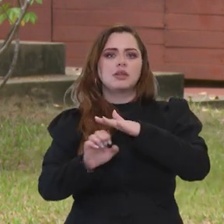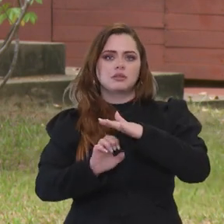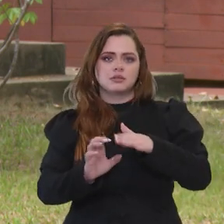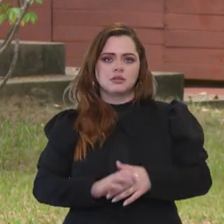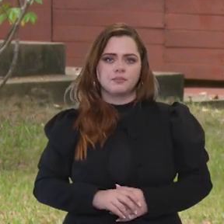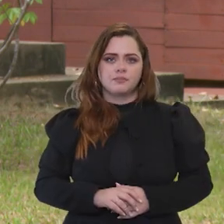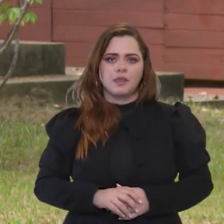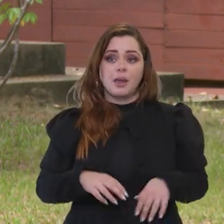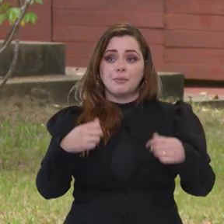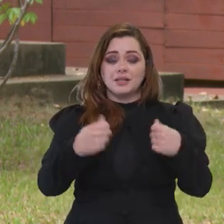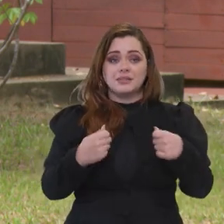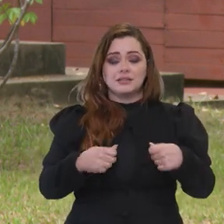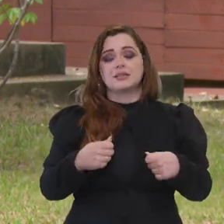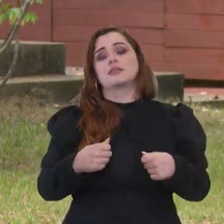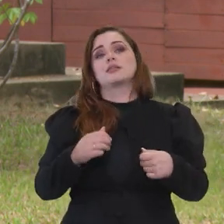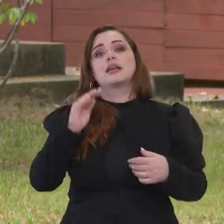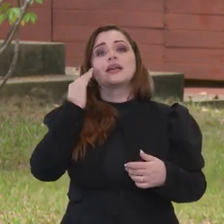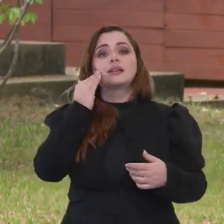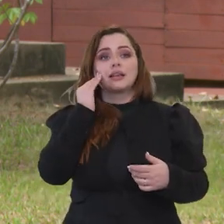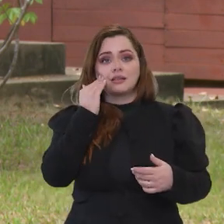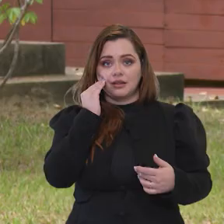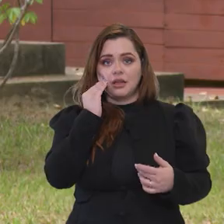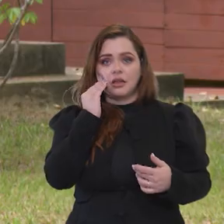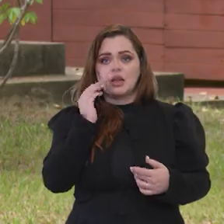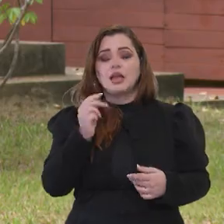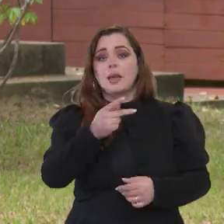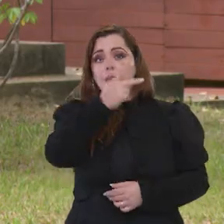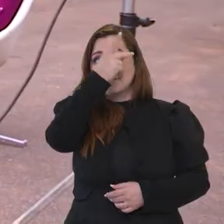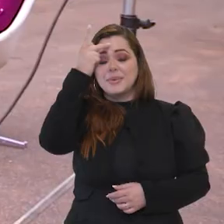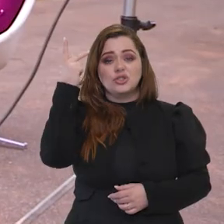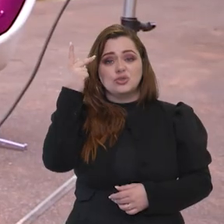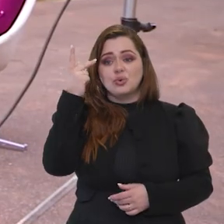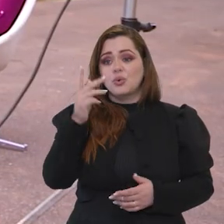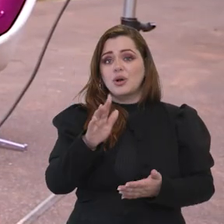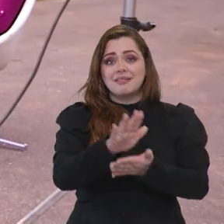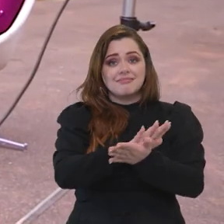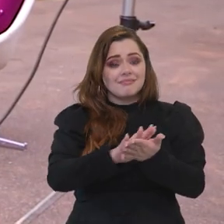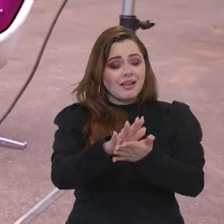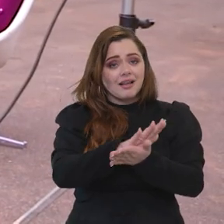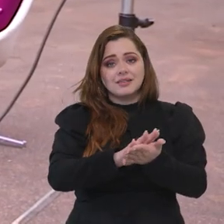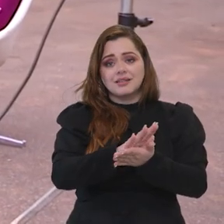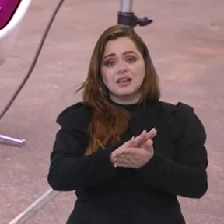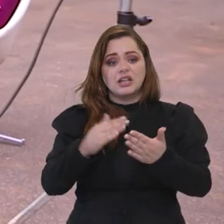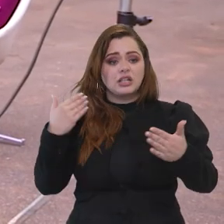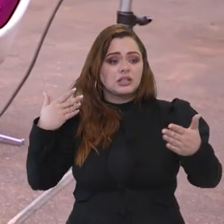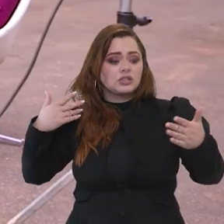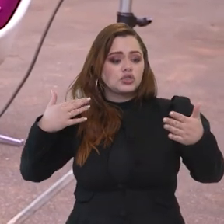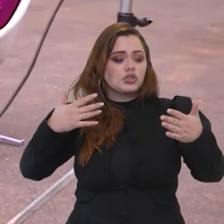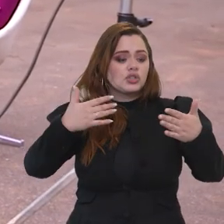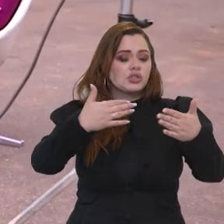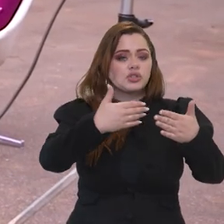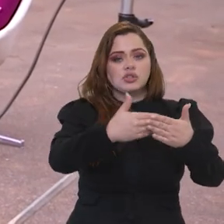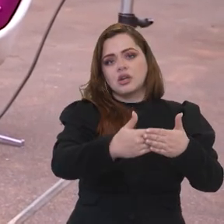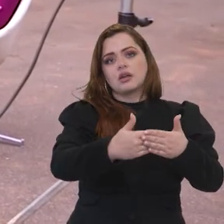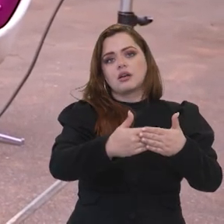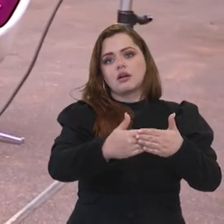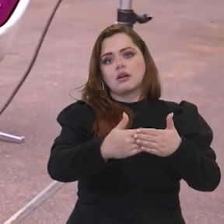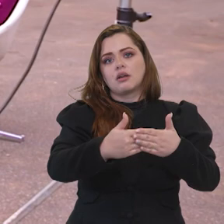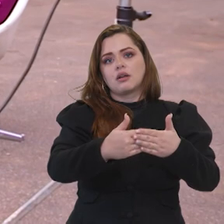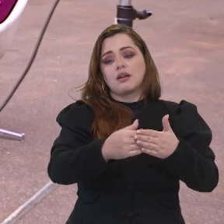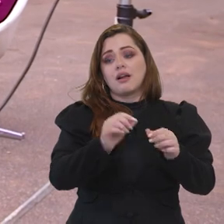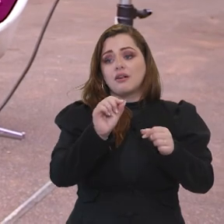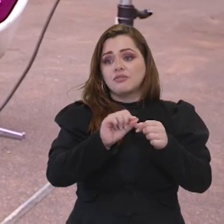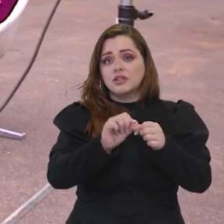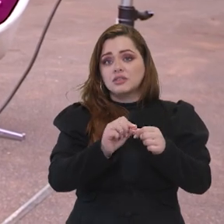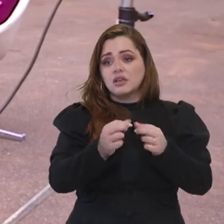Até porque no nosso entender... Exatamente. Até porque no nosso entender ninguém sozinho vai conseguir alcançar a universalização